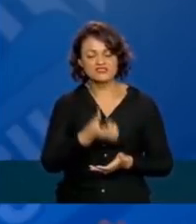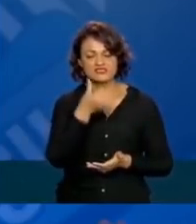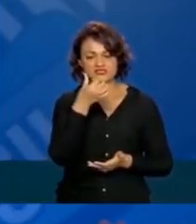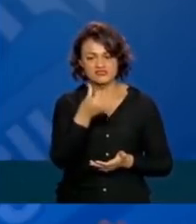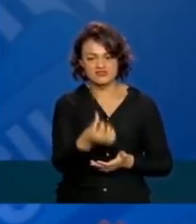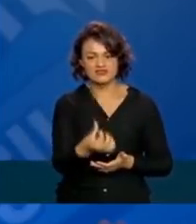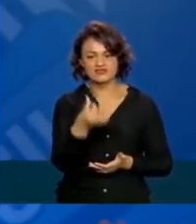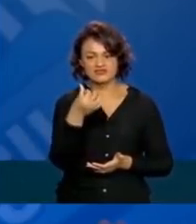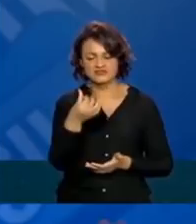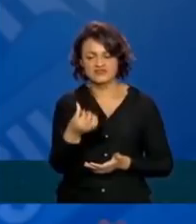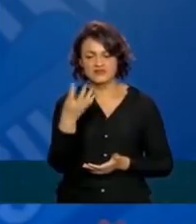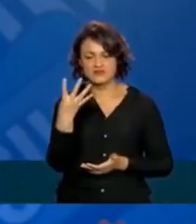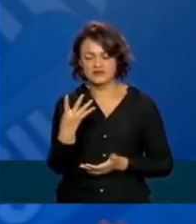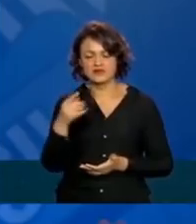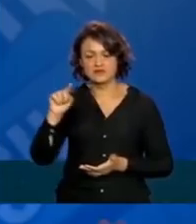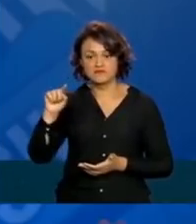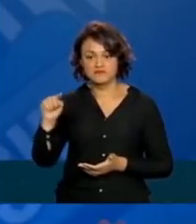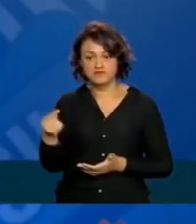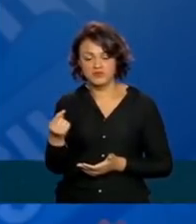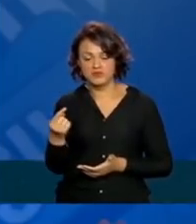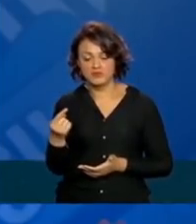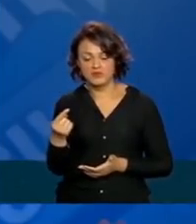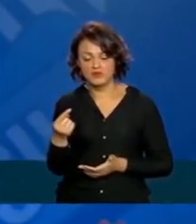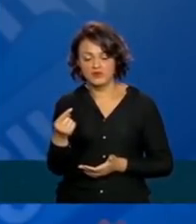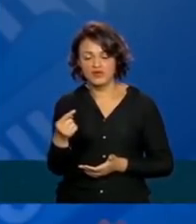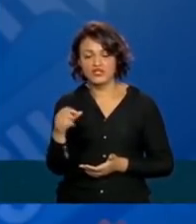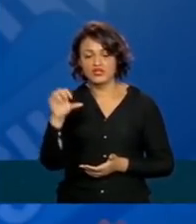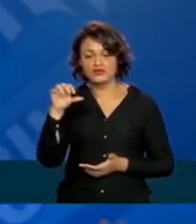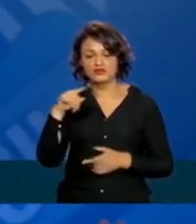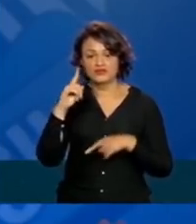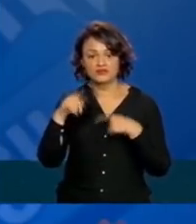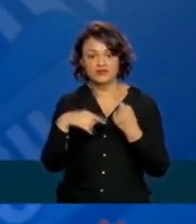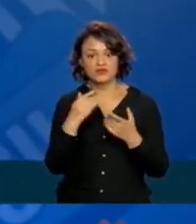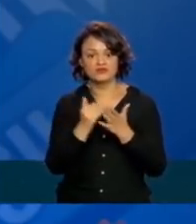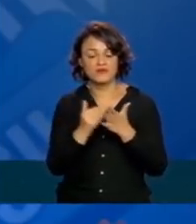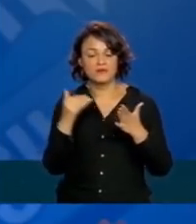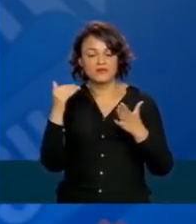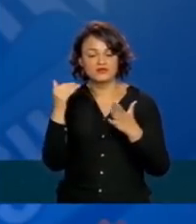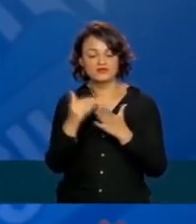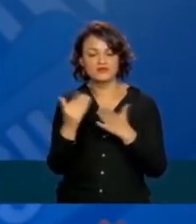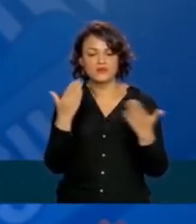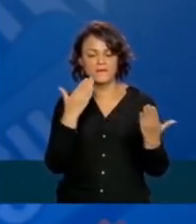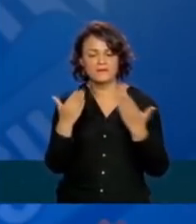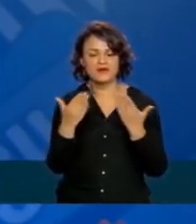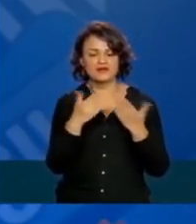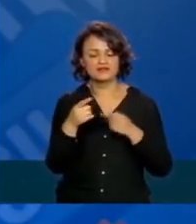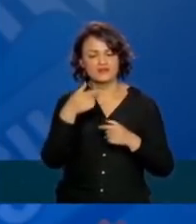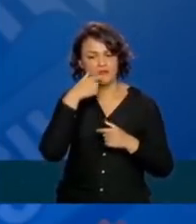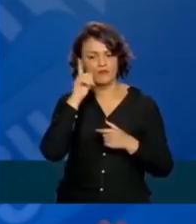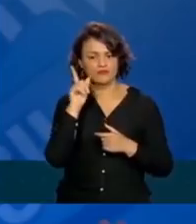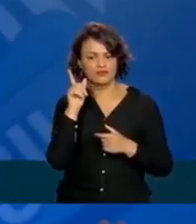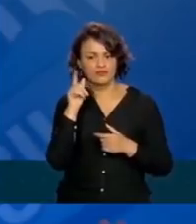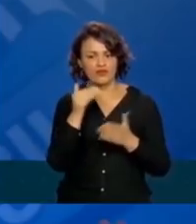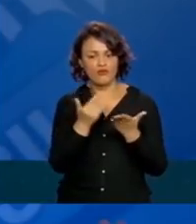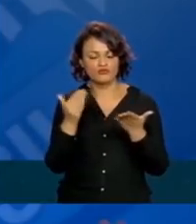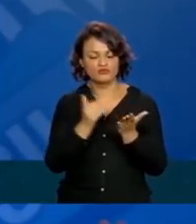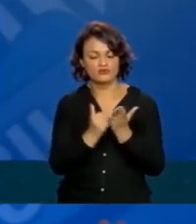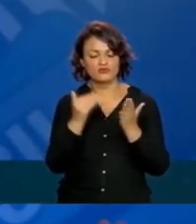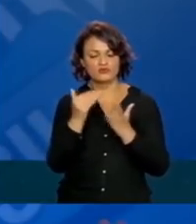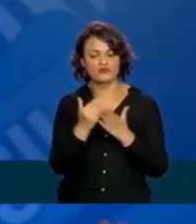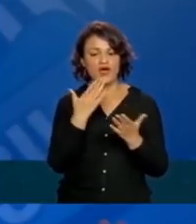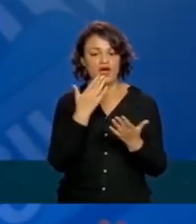.565 e um aumento de 90.776 em relação a ontem. E os estudantes,